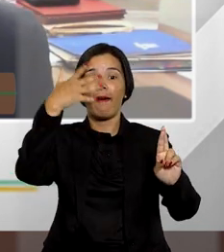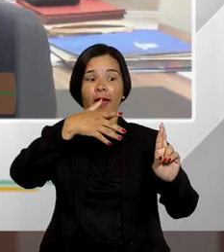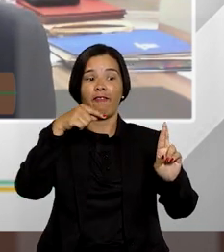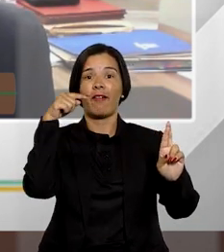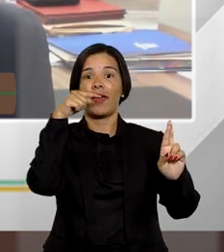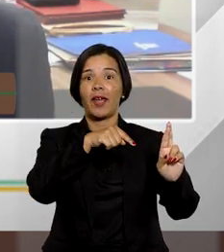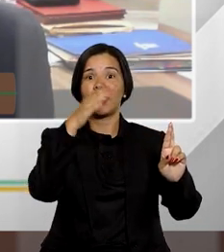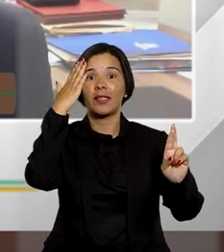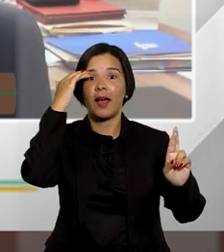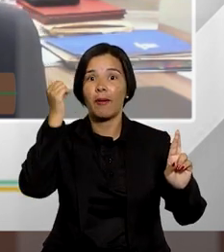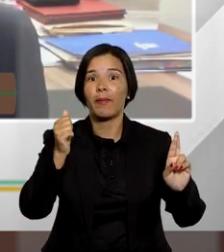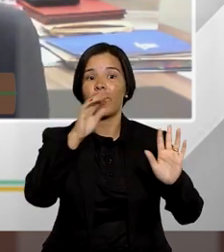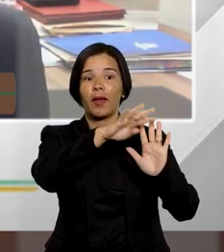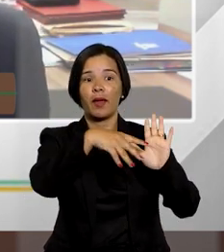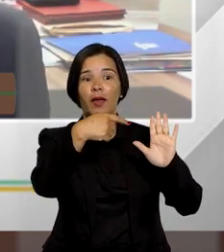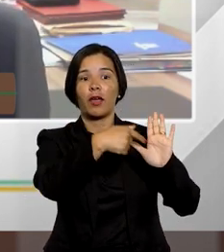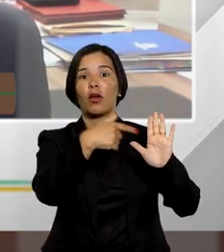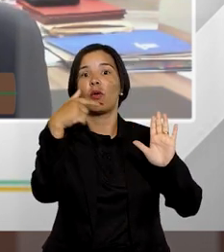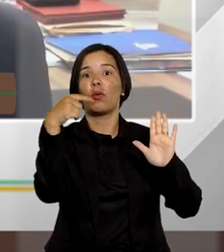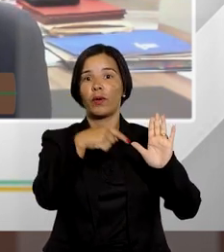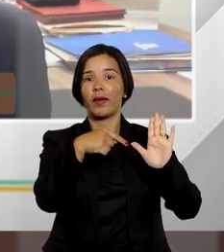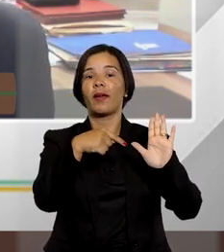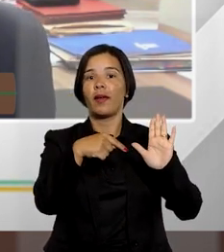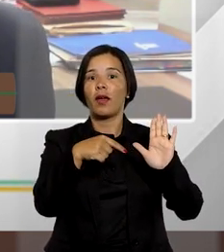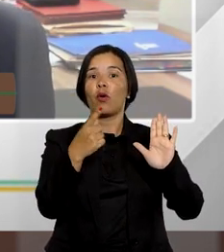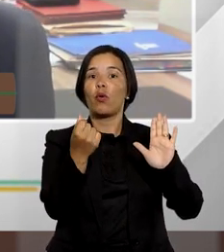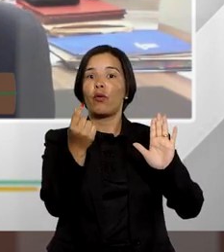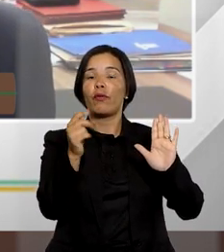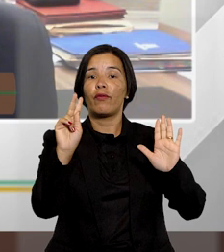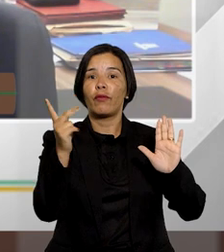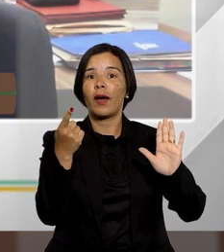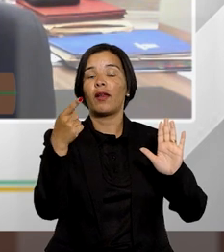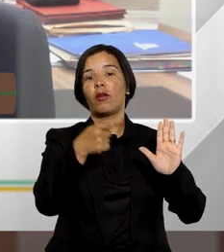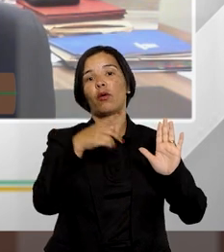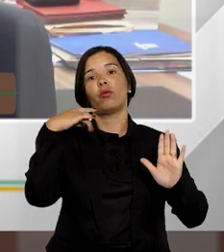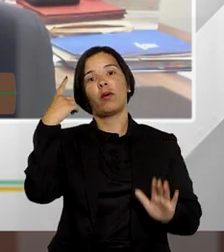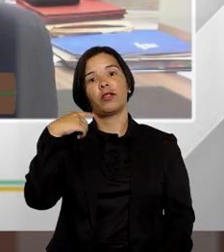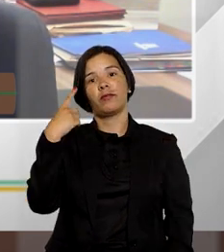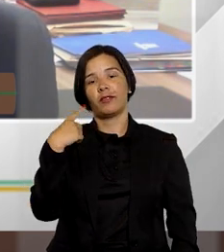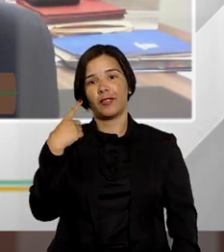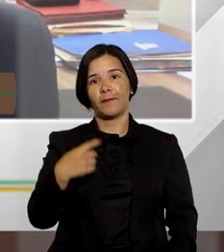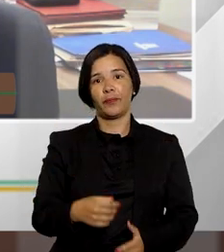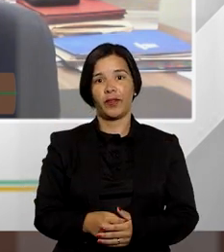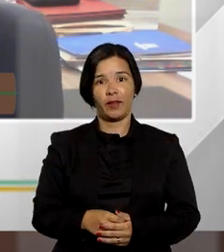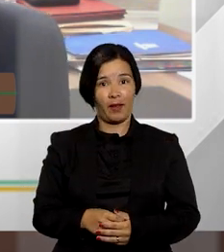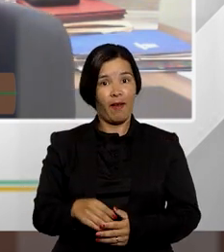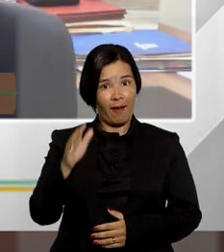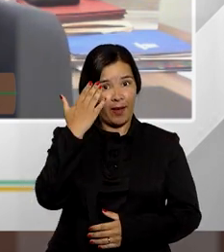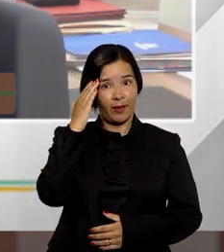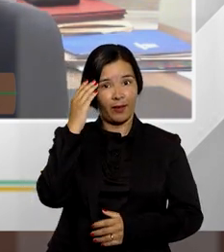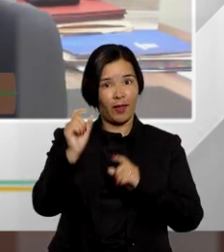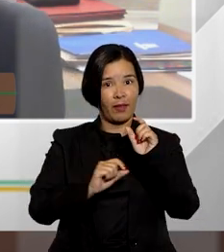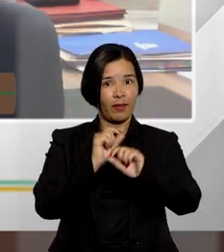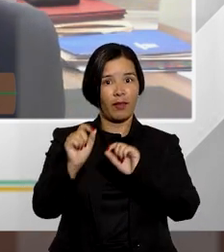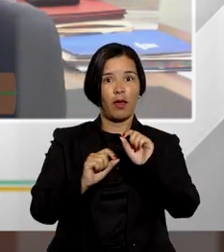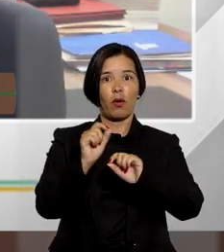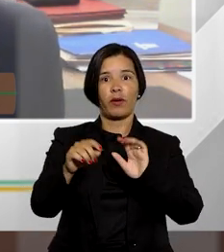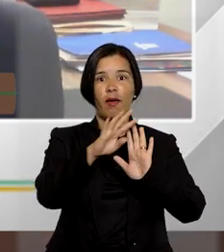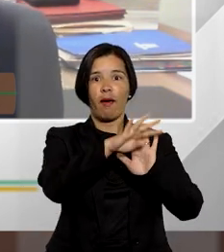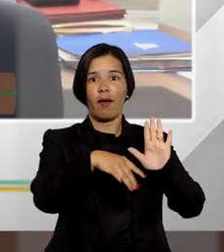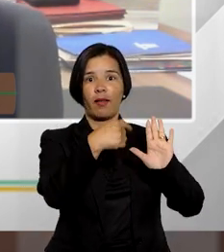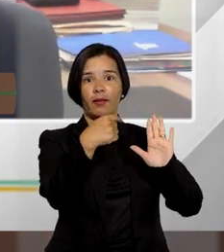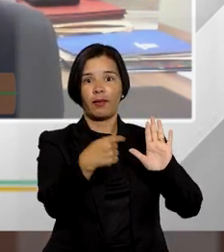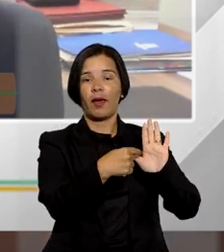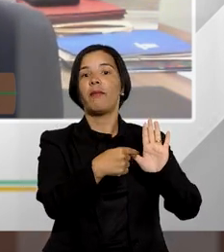estabelecimento do valor que seja justo e que reflita o valor despedido pelo advogado, ou seja, entendeu que